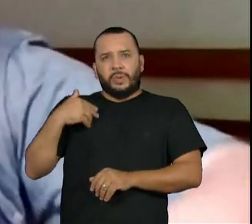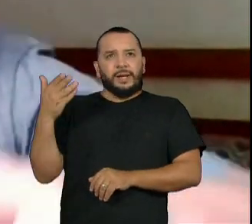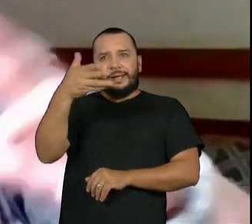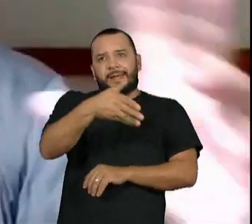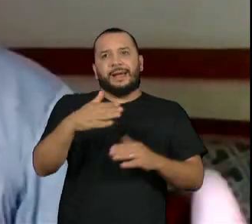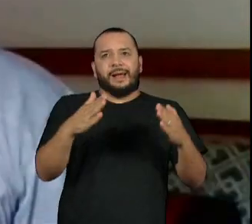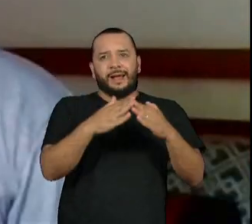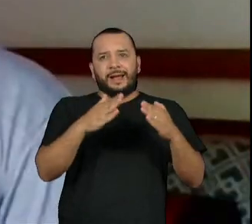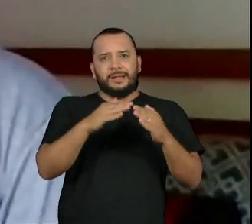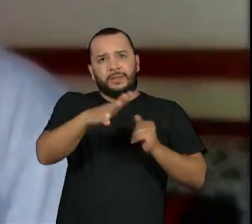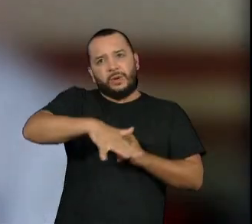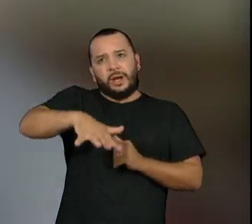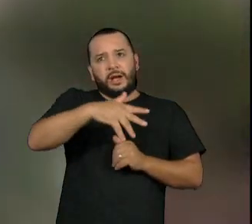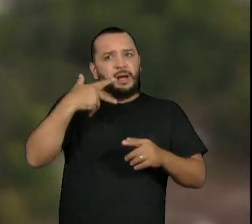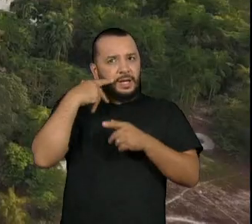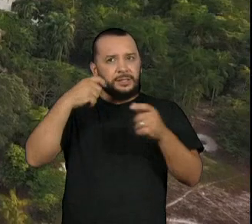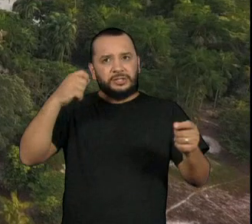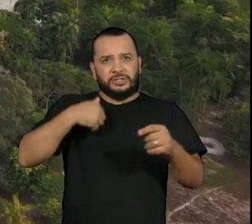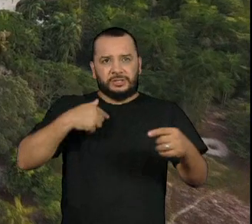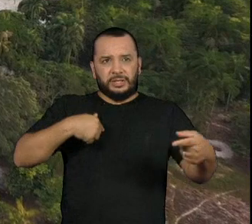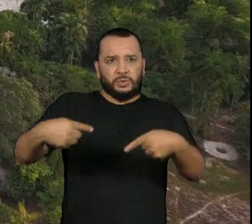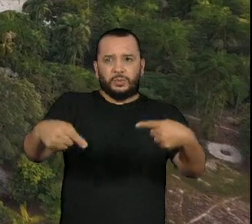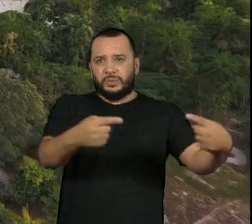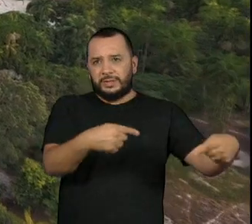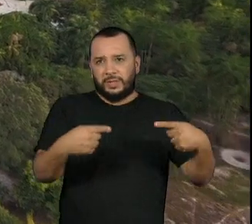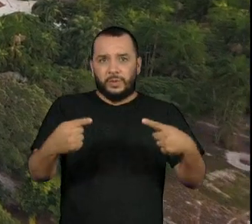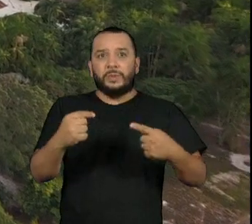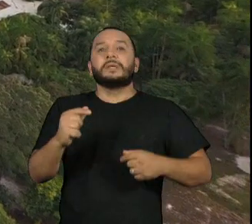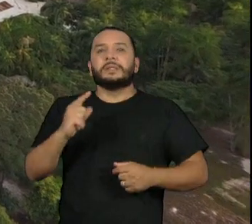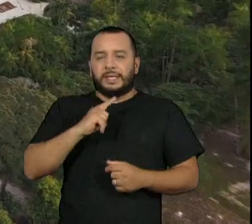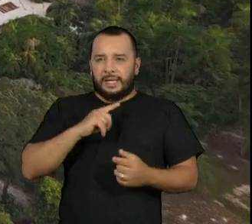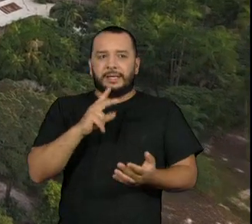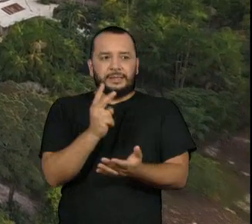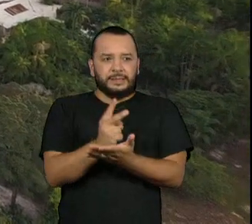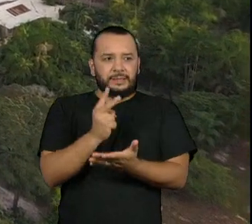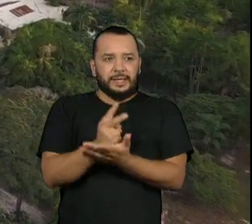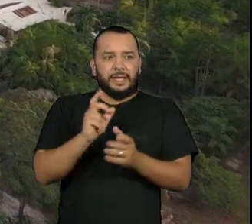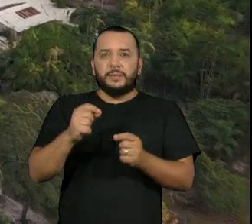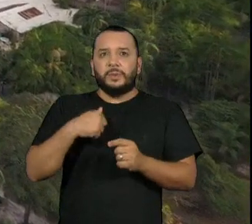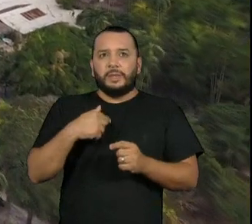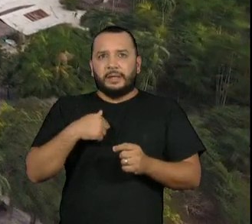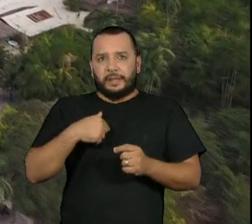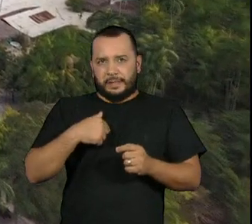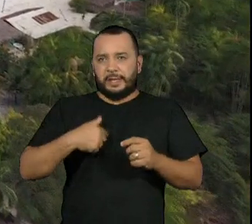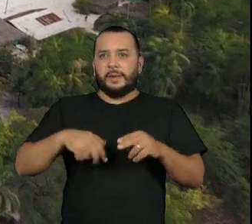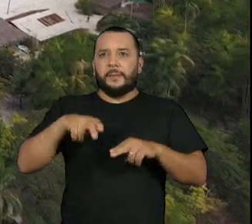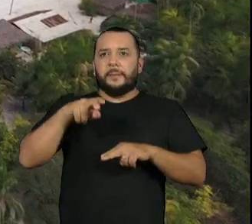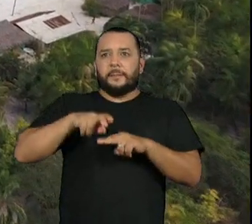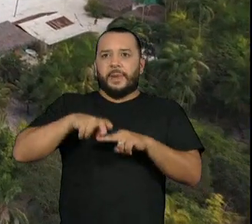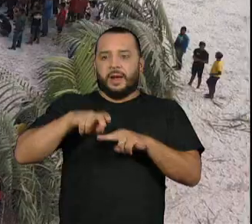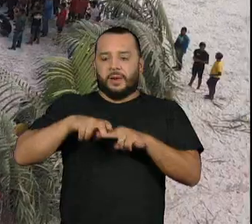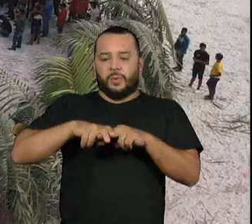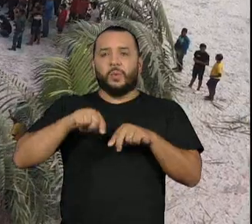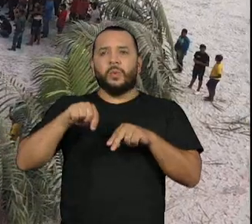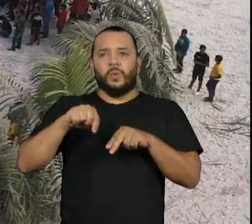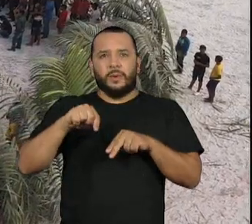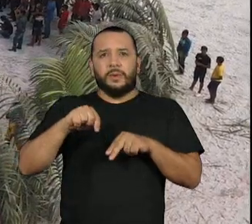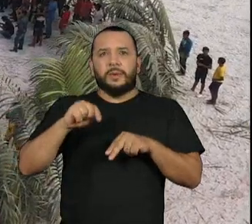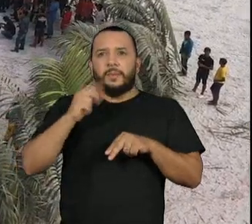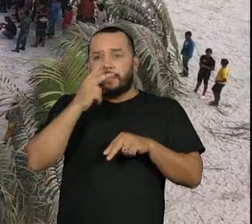no centro de discussão de decisões, sempre ter um banco, o mais alto, né? Que é o lugar de quem